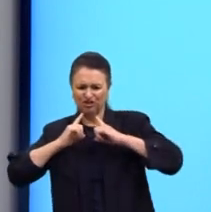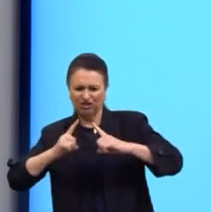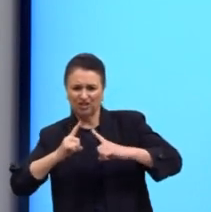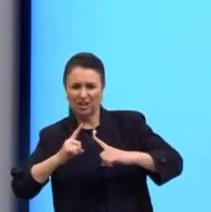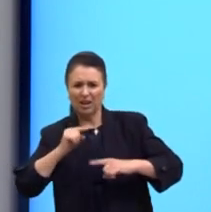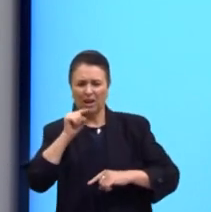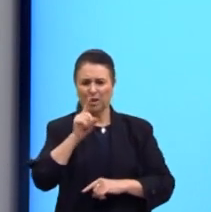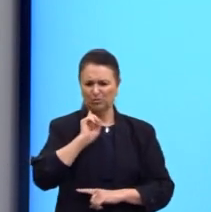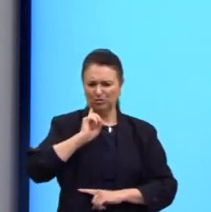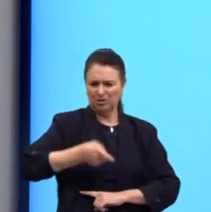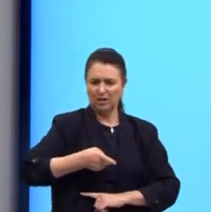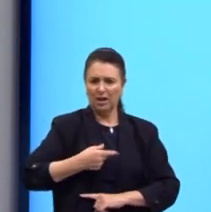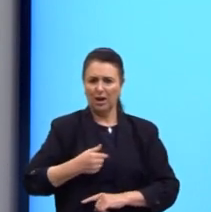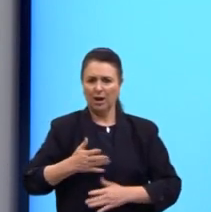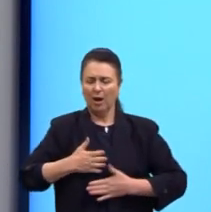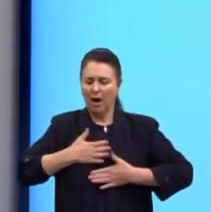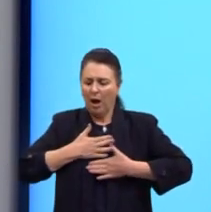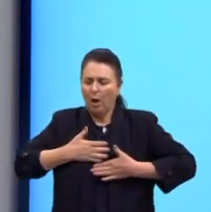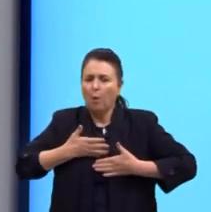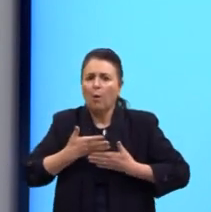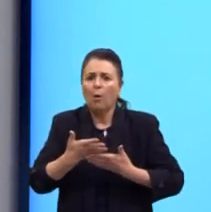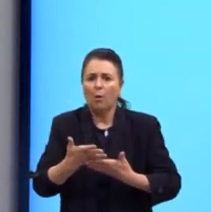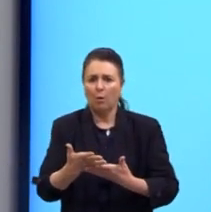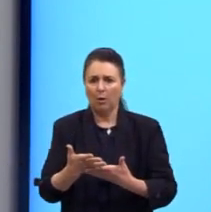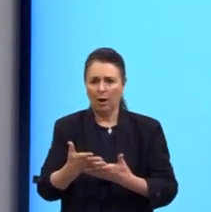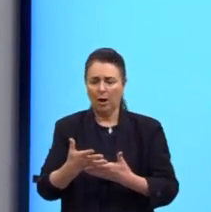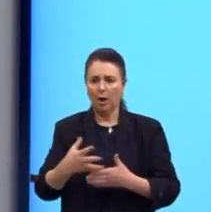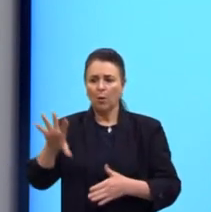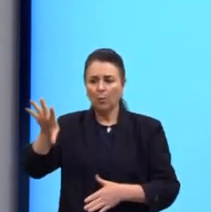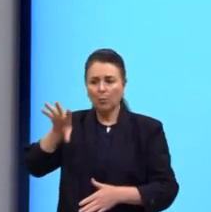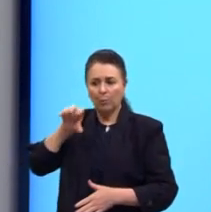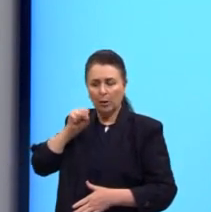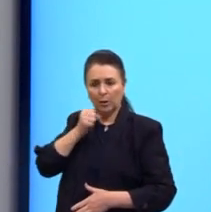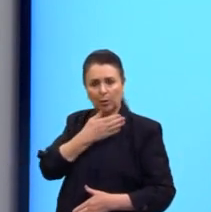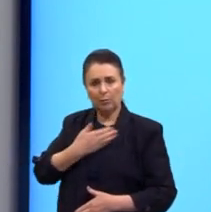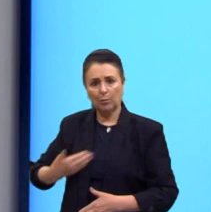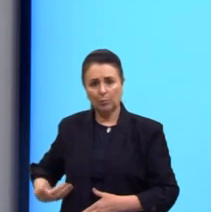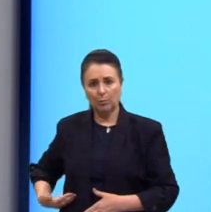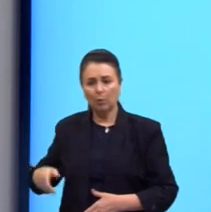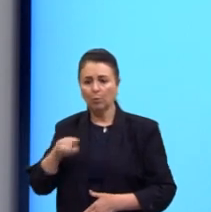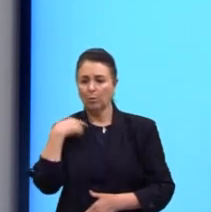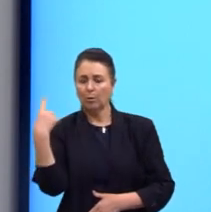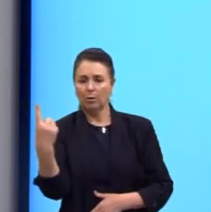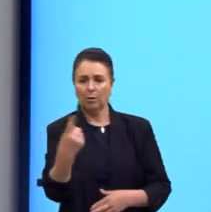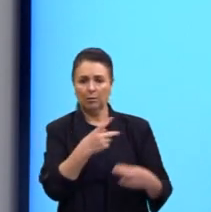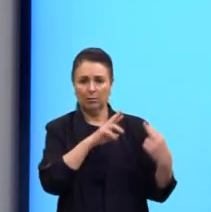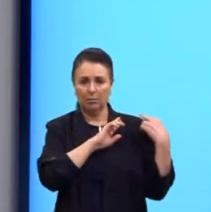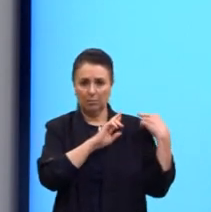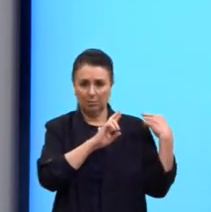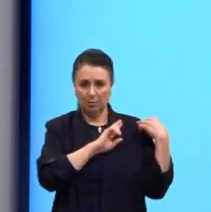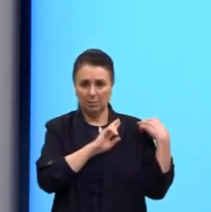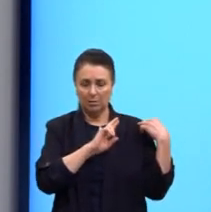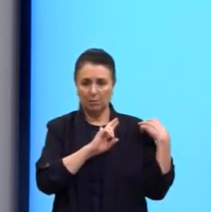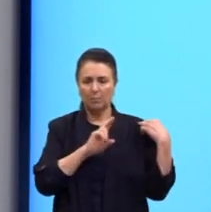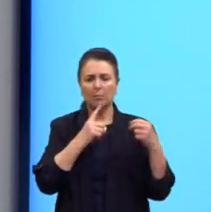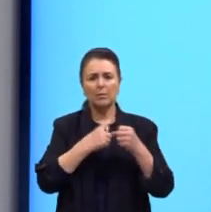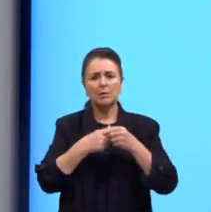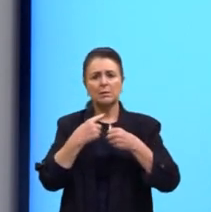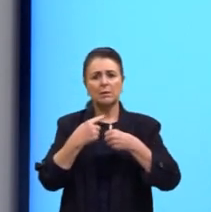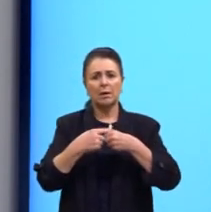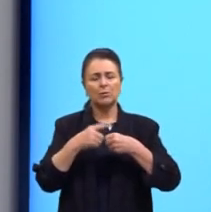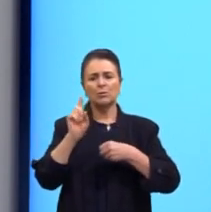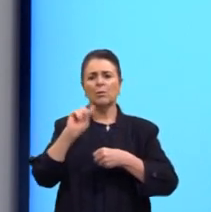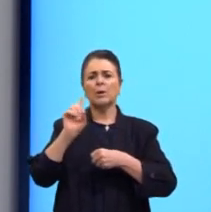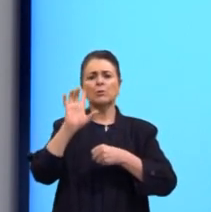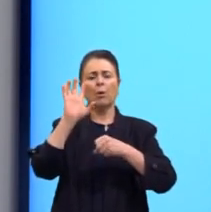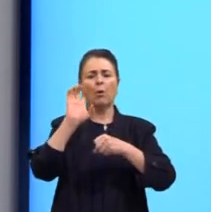honra, o patrimônio público. Aquilo que falava antes, nós também somos responsáveis pela nossa cidade. Não é